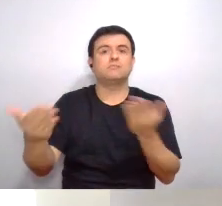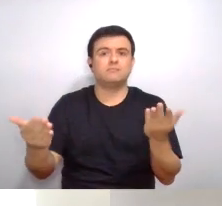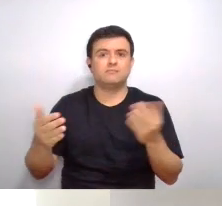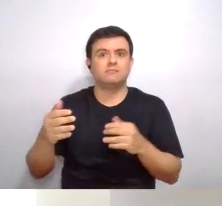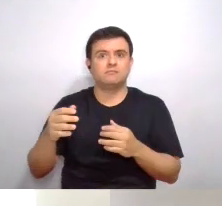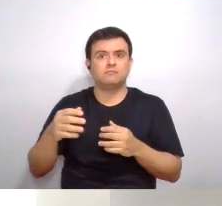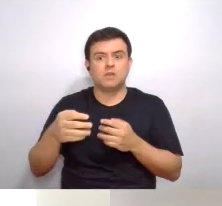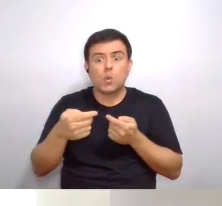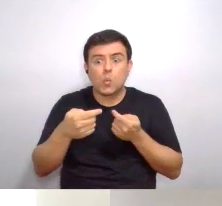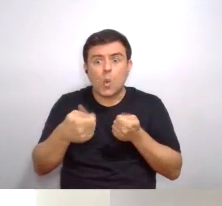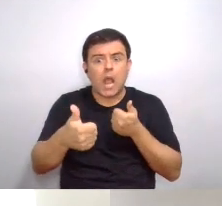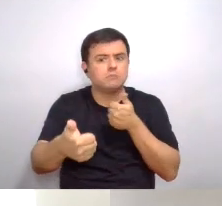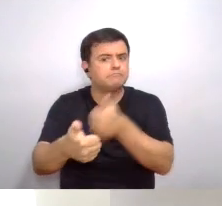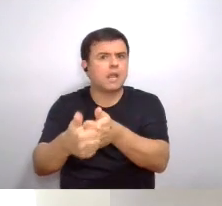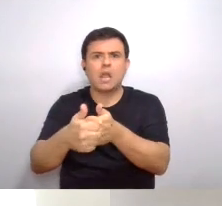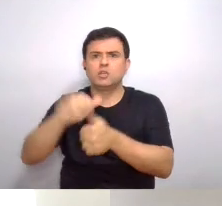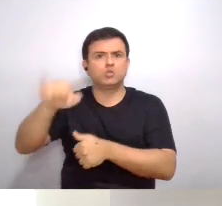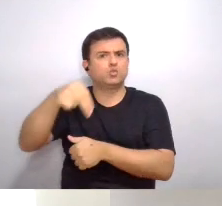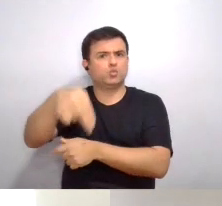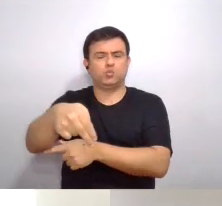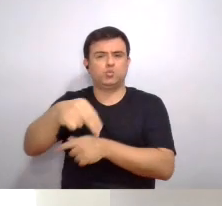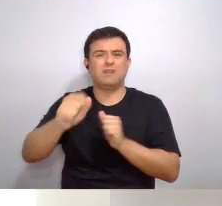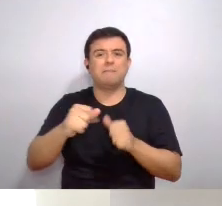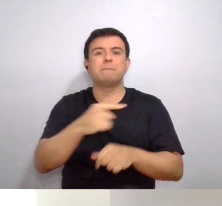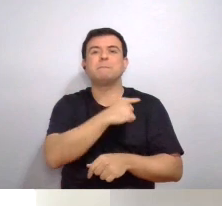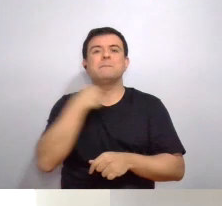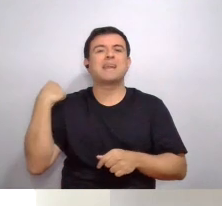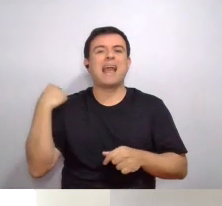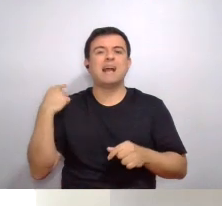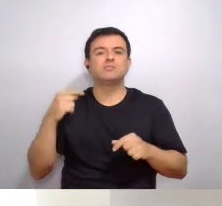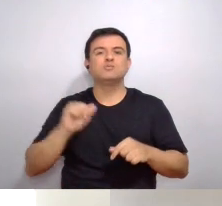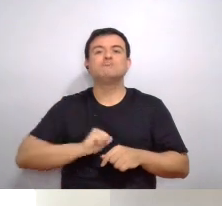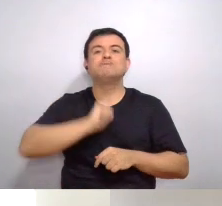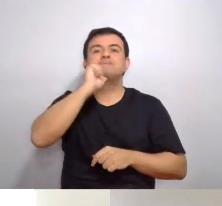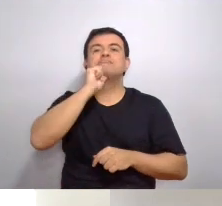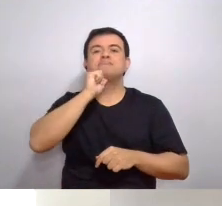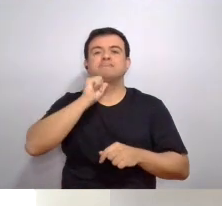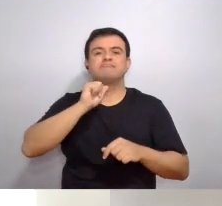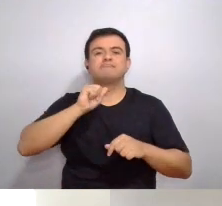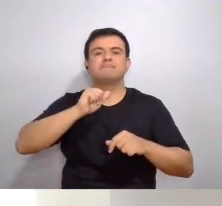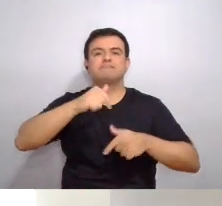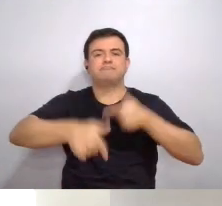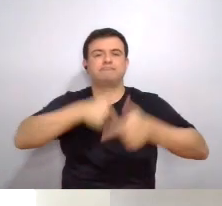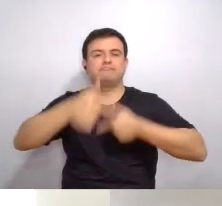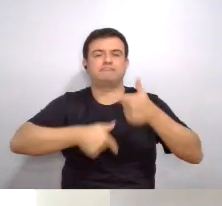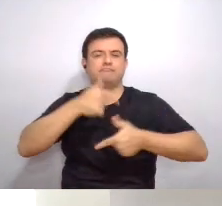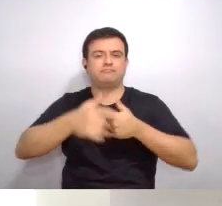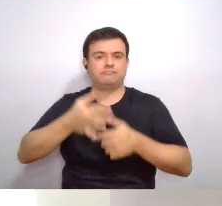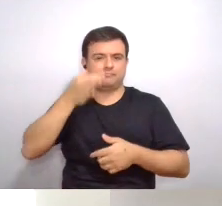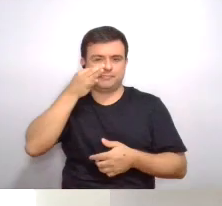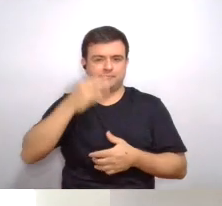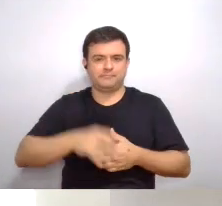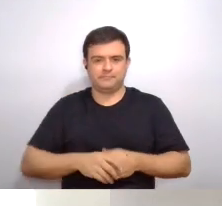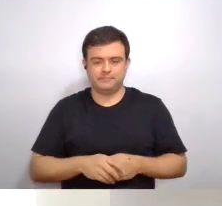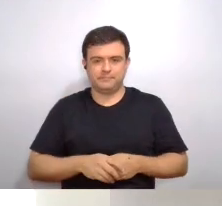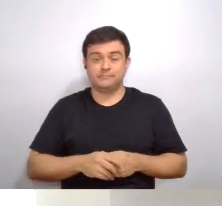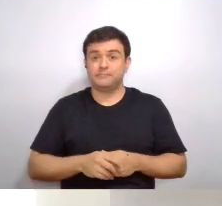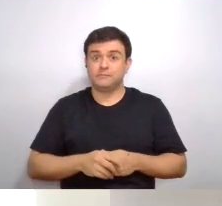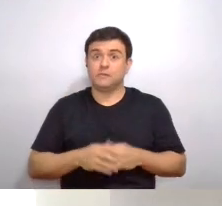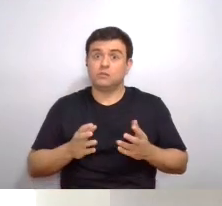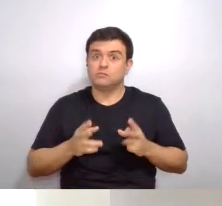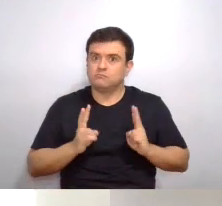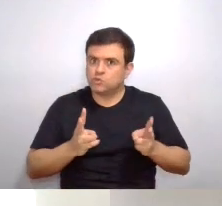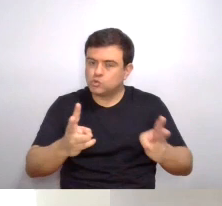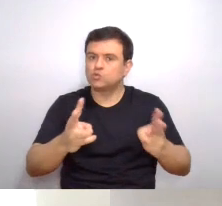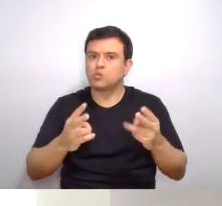mais alguns dias, já estamos no final desse atual prazo nosso aí de suspensão das atividades presidenciais. Por enquanto, então,